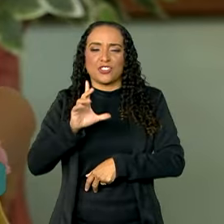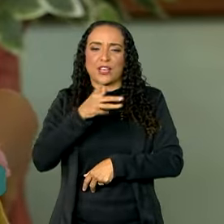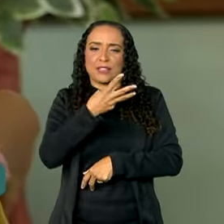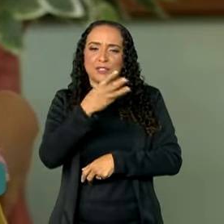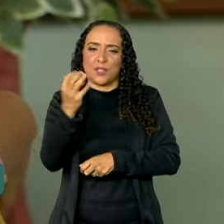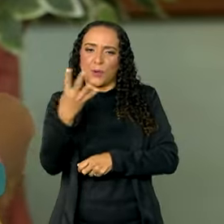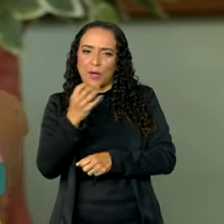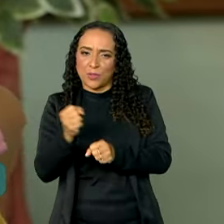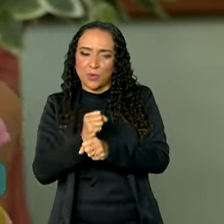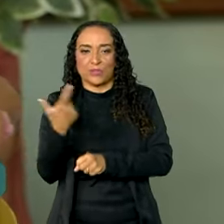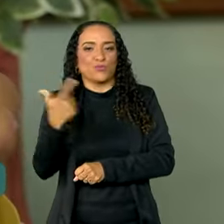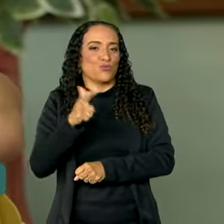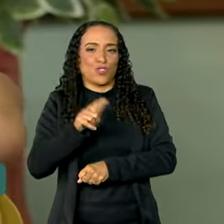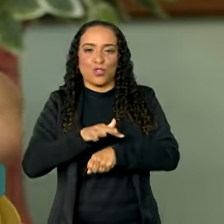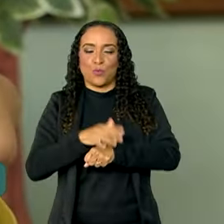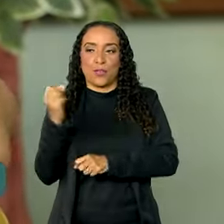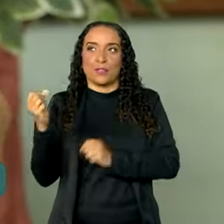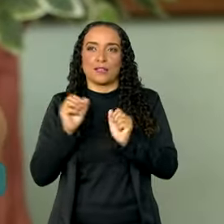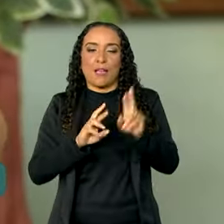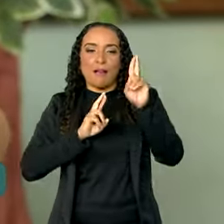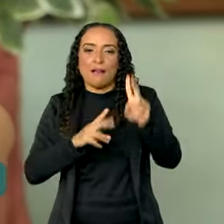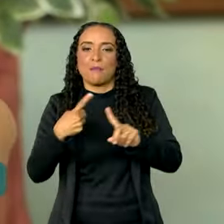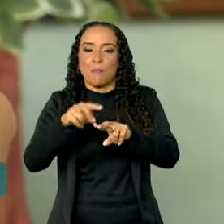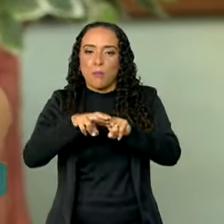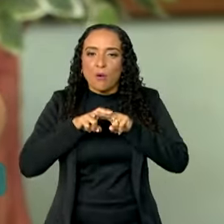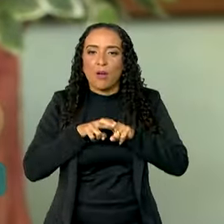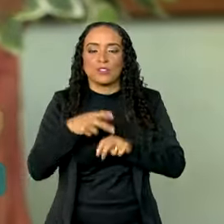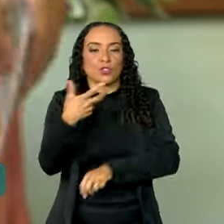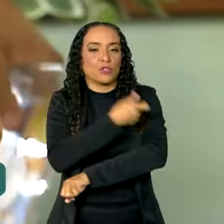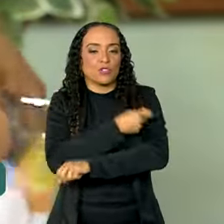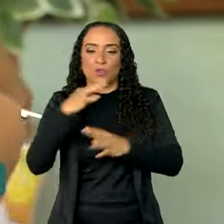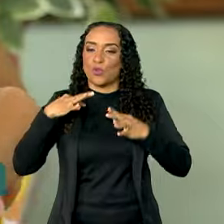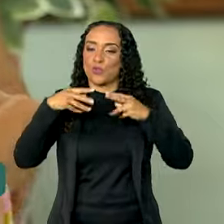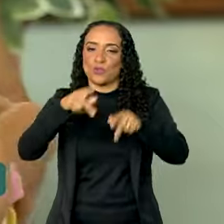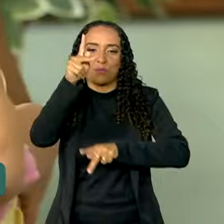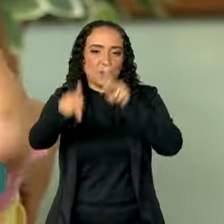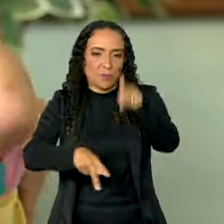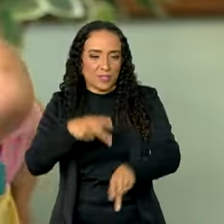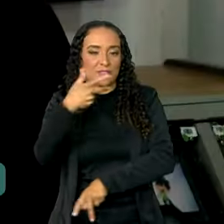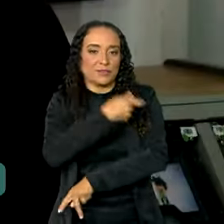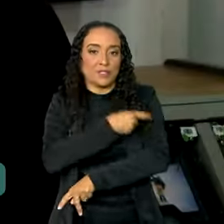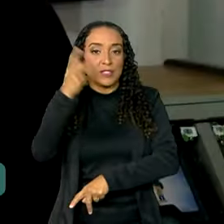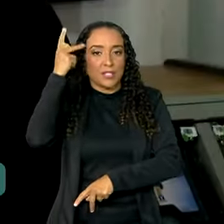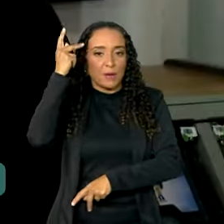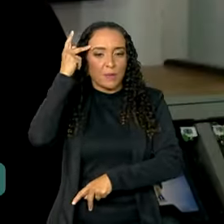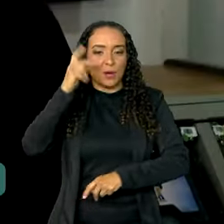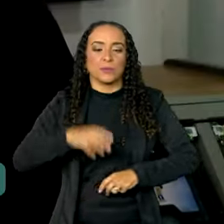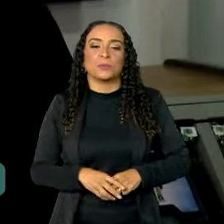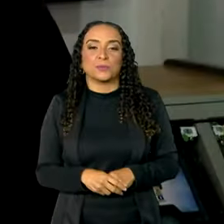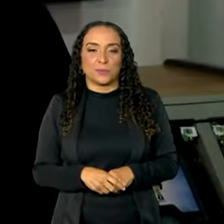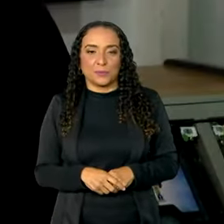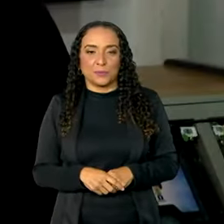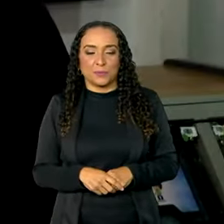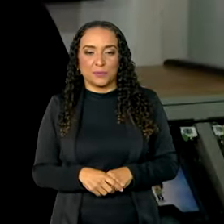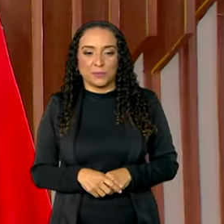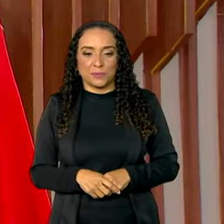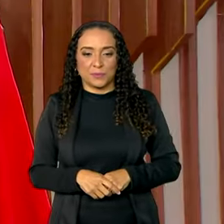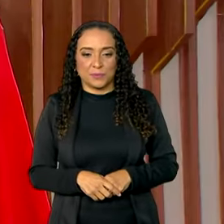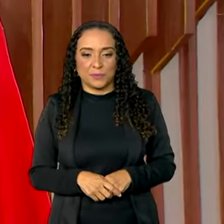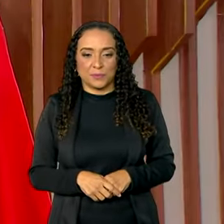34 anos sem a doença, graças à vacinação em massa da população. De São Paulo, Adriana Natália.